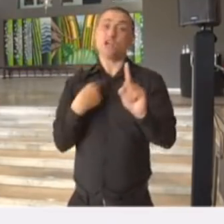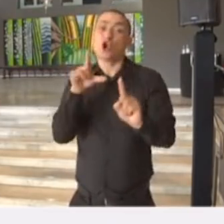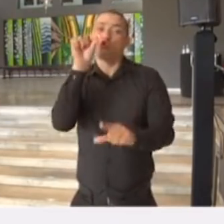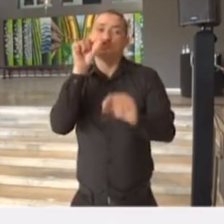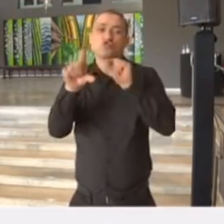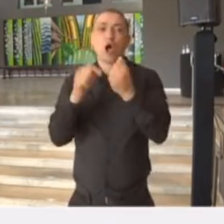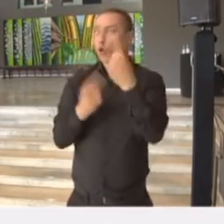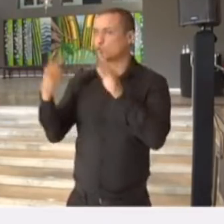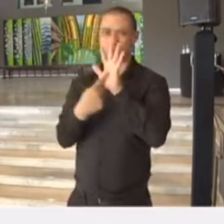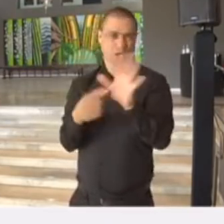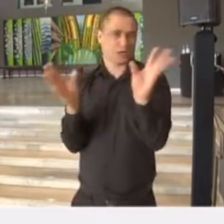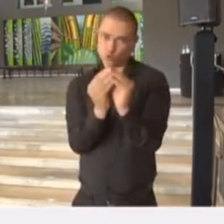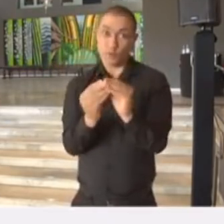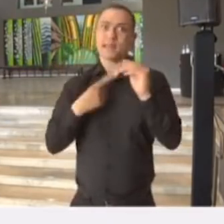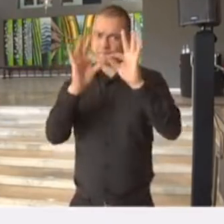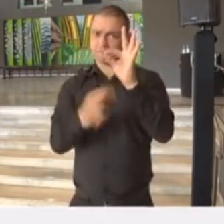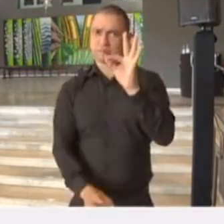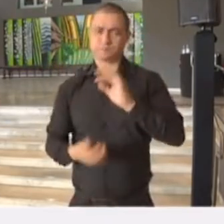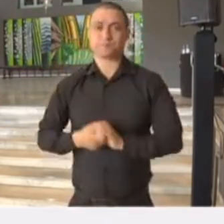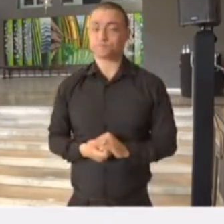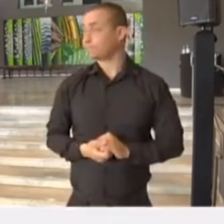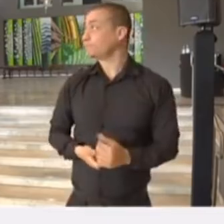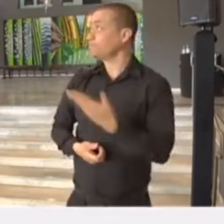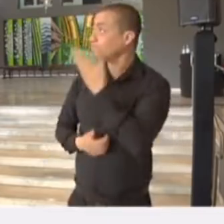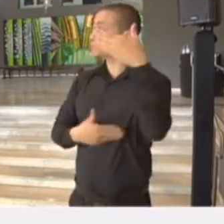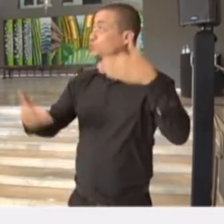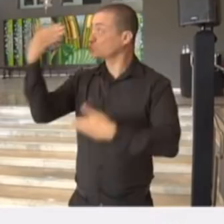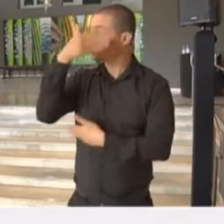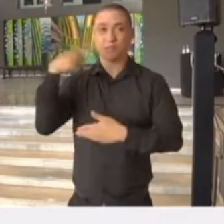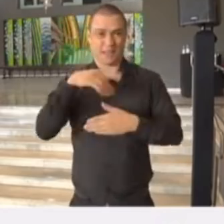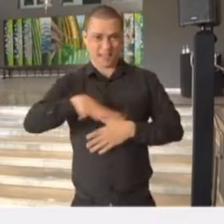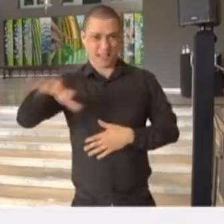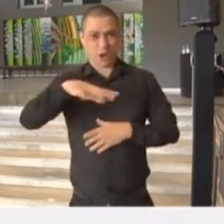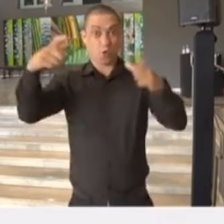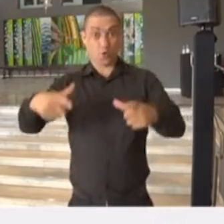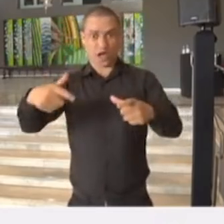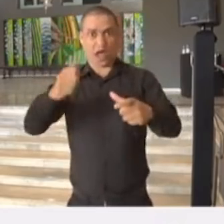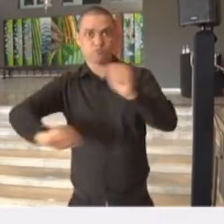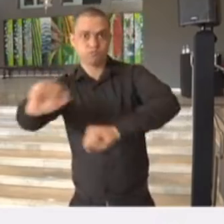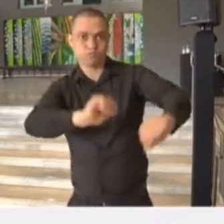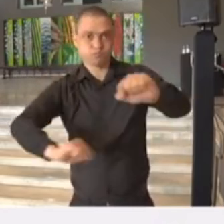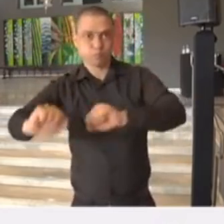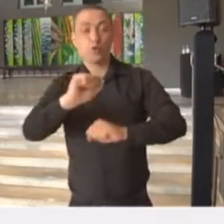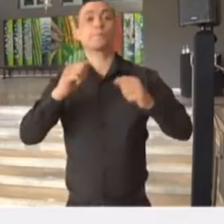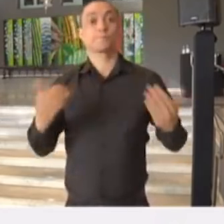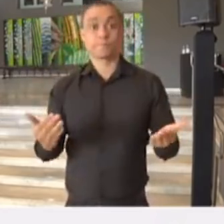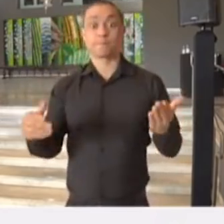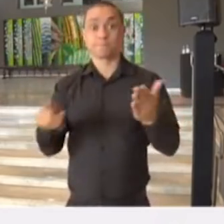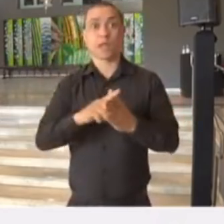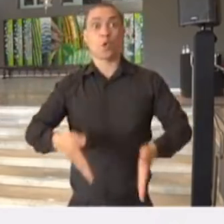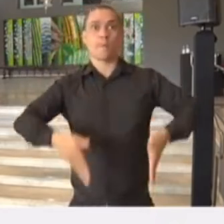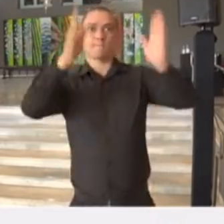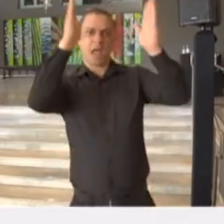alguns deles aqui, de cada um dos pontos. Pode passar. Dentro da sanitização, a gente tem a higiene dos